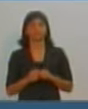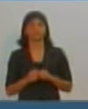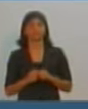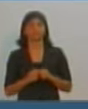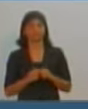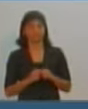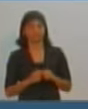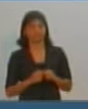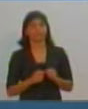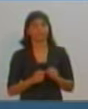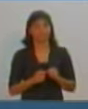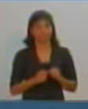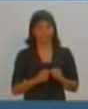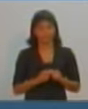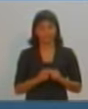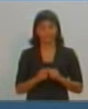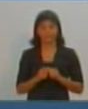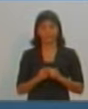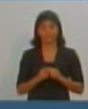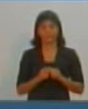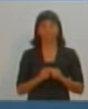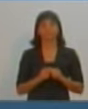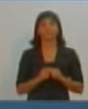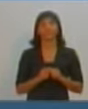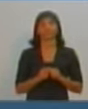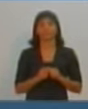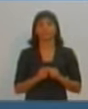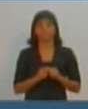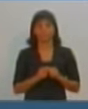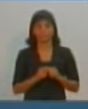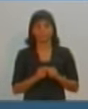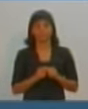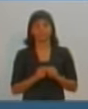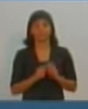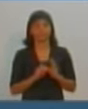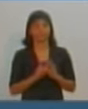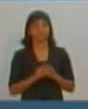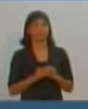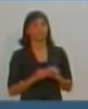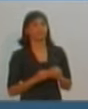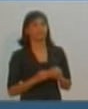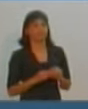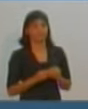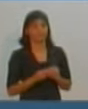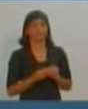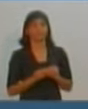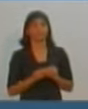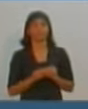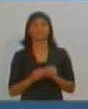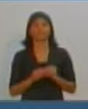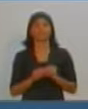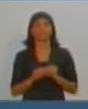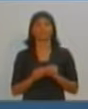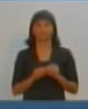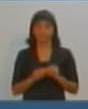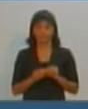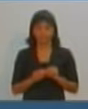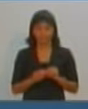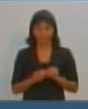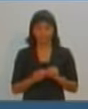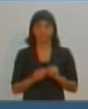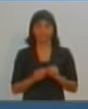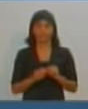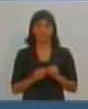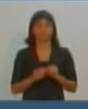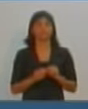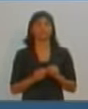notícias sbtinterior.com. As eleições, a gente volta já, hein? Eleições 2016 no SBT Interior, a democracia